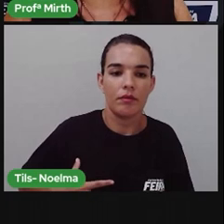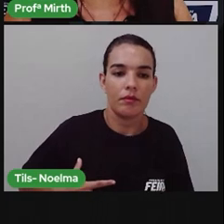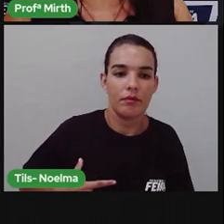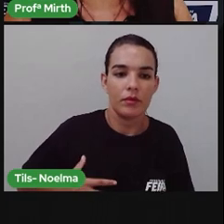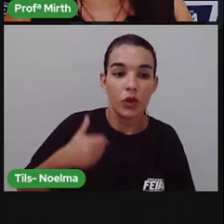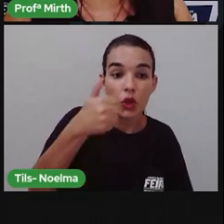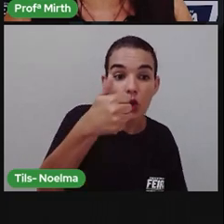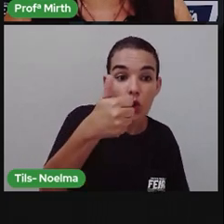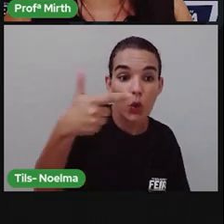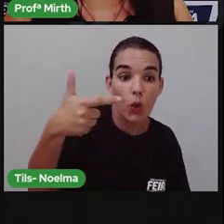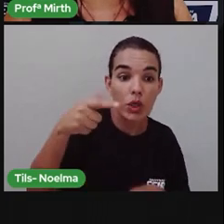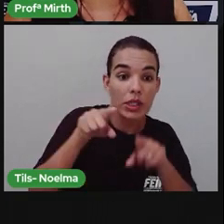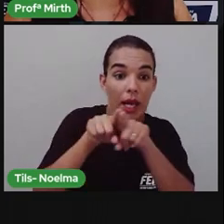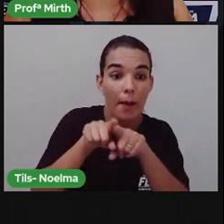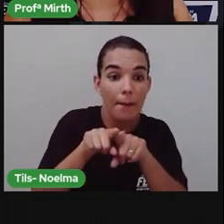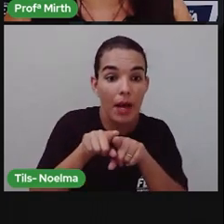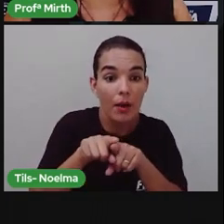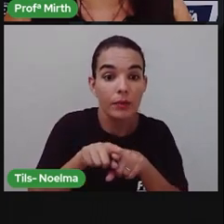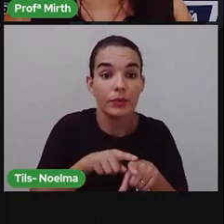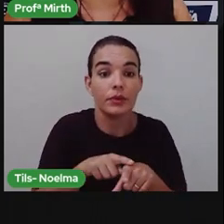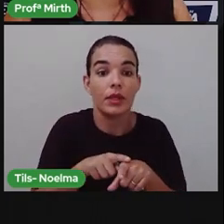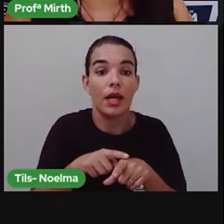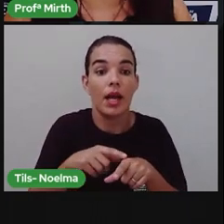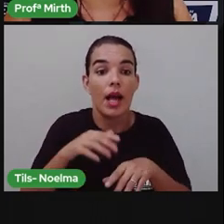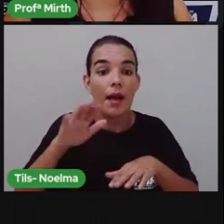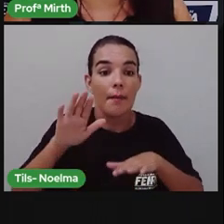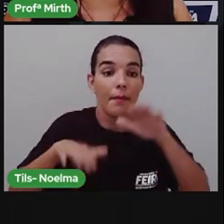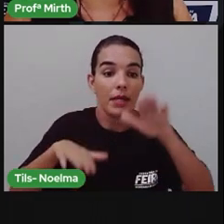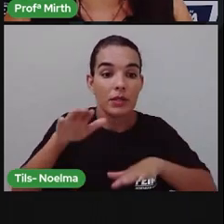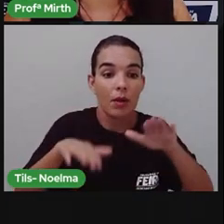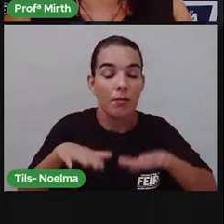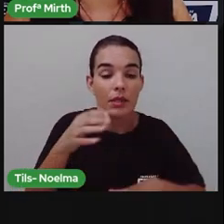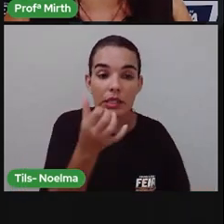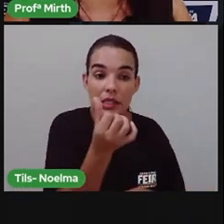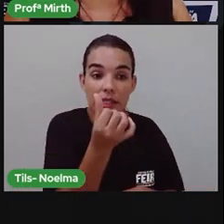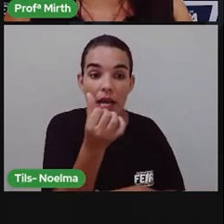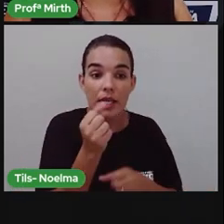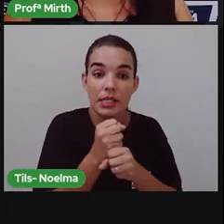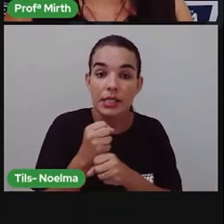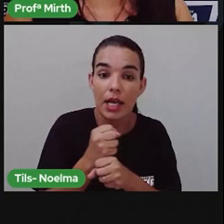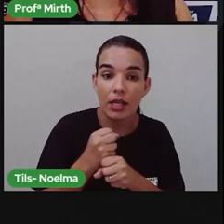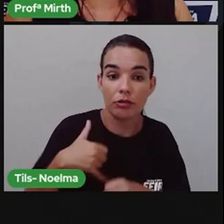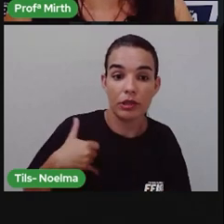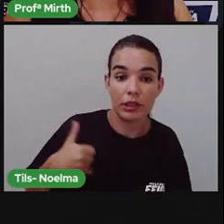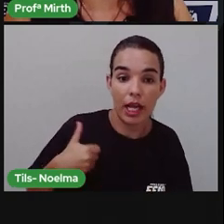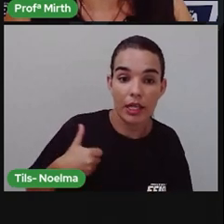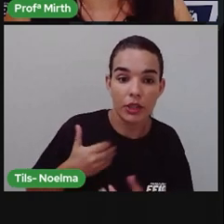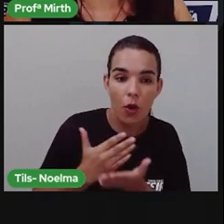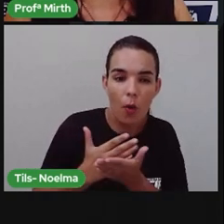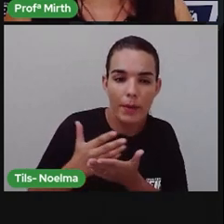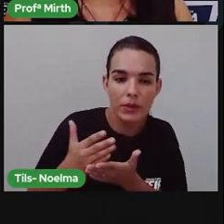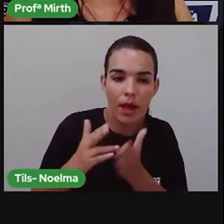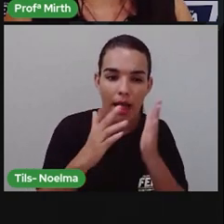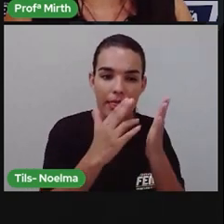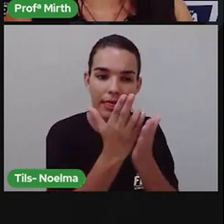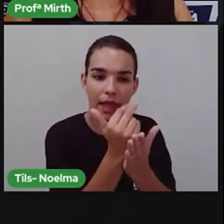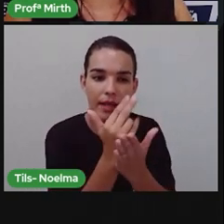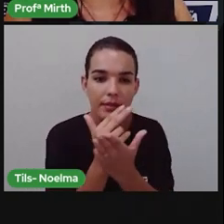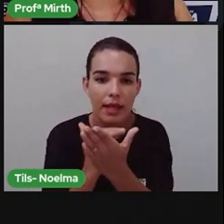Aos 14 anos, participa da restauração da igreja de Brodóski. Com 15 anos,